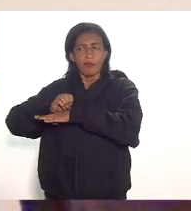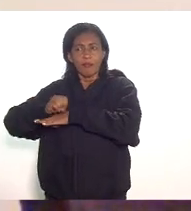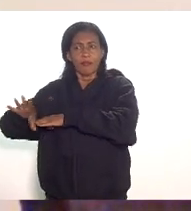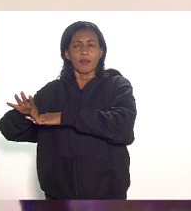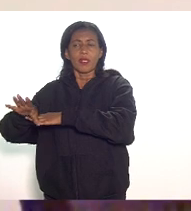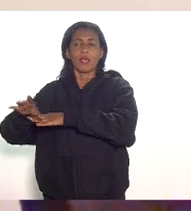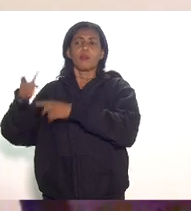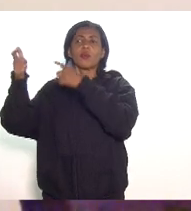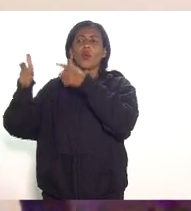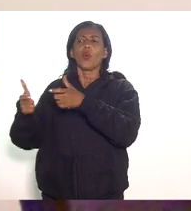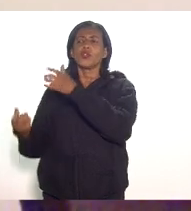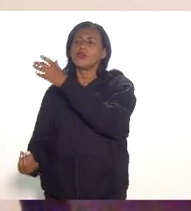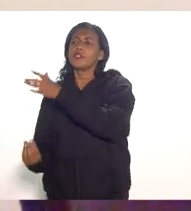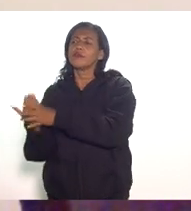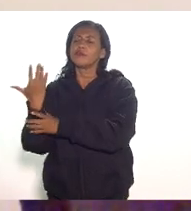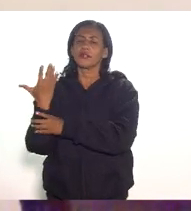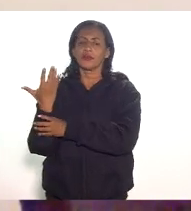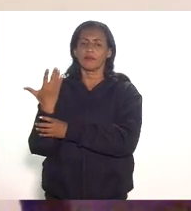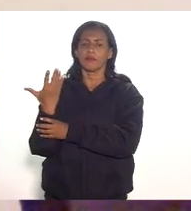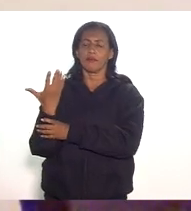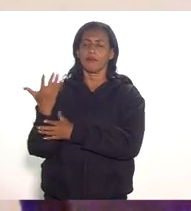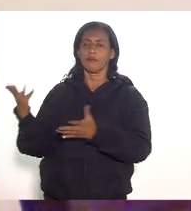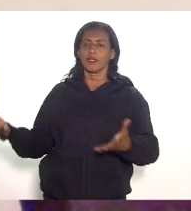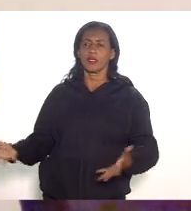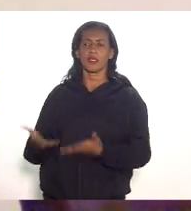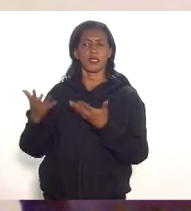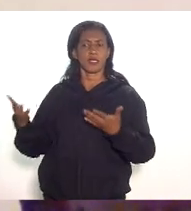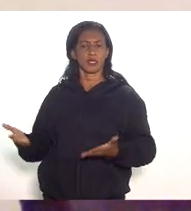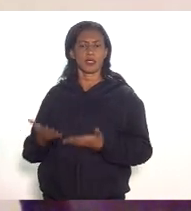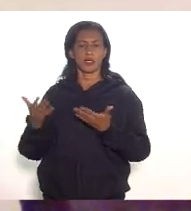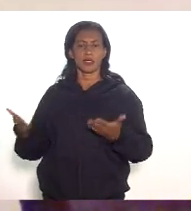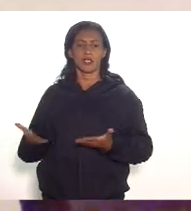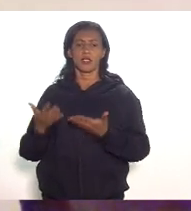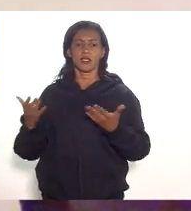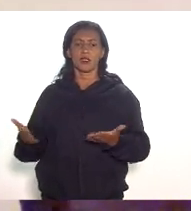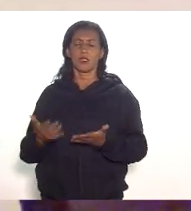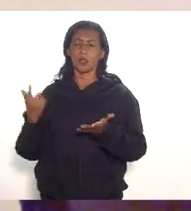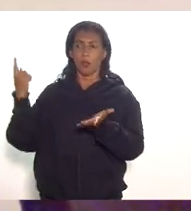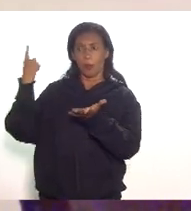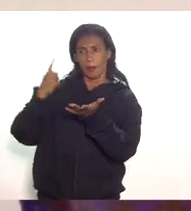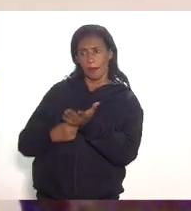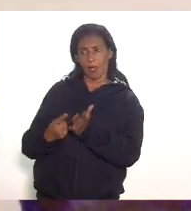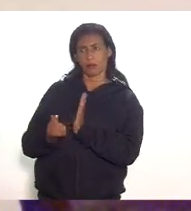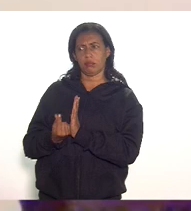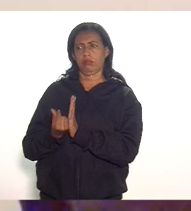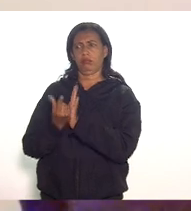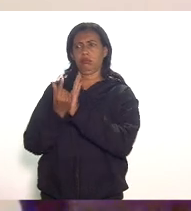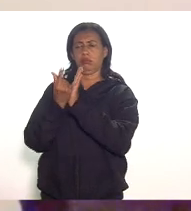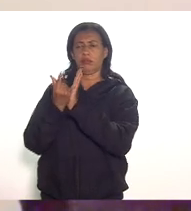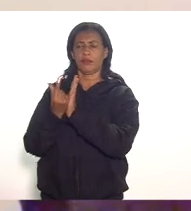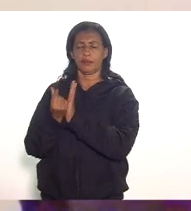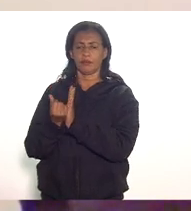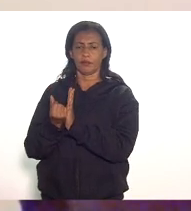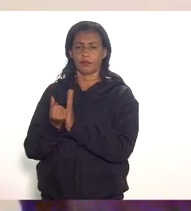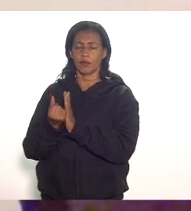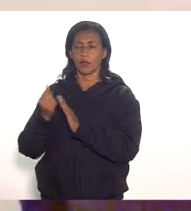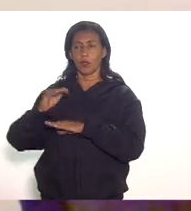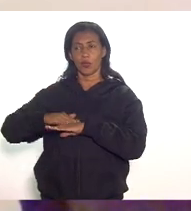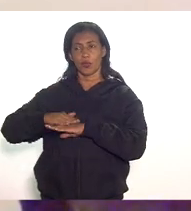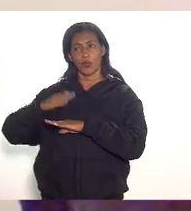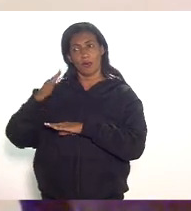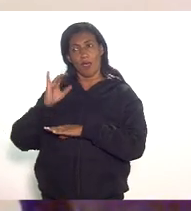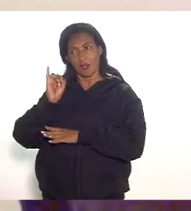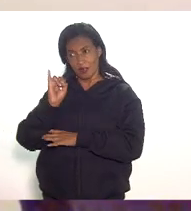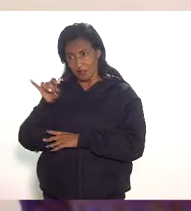onde foi criado esse incentivo assim como a estimativa de impacto orçamentário no mais se o senhor permitir eu